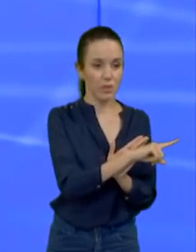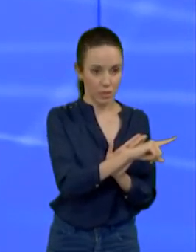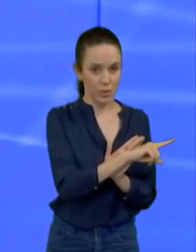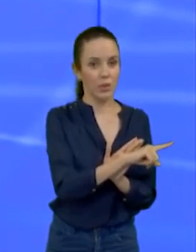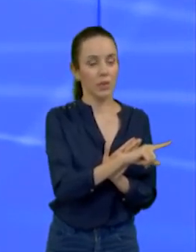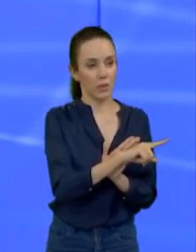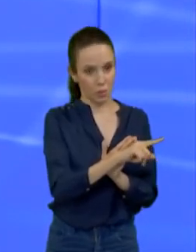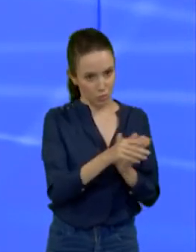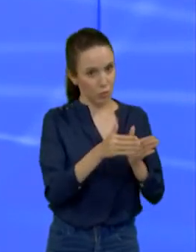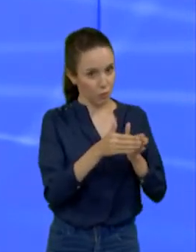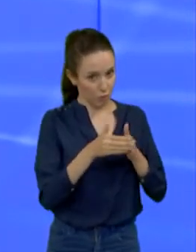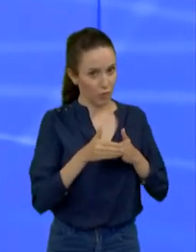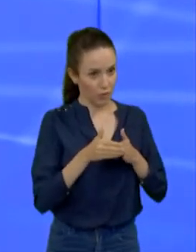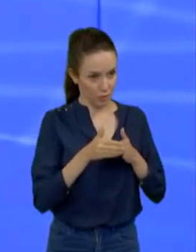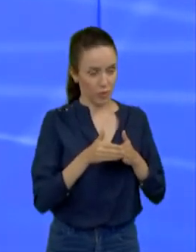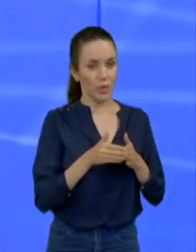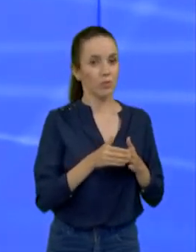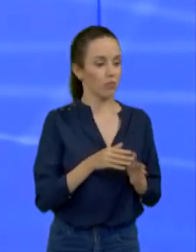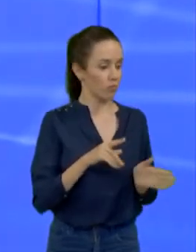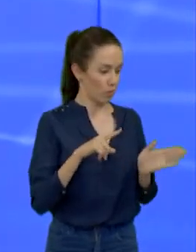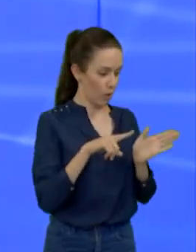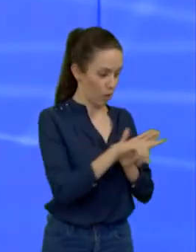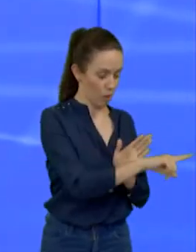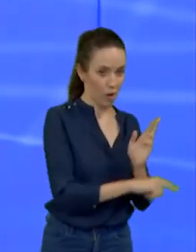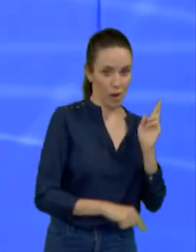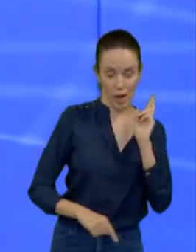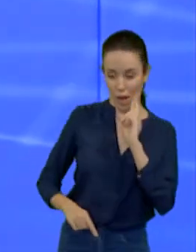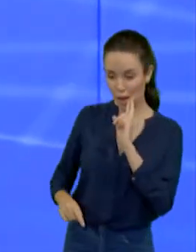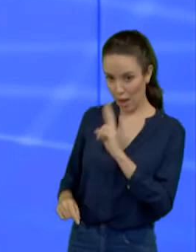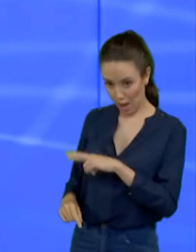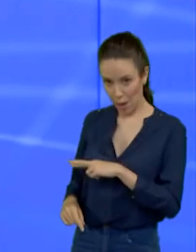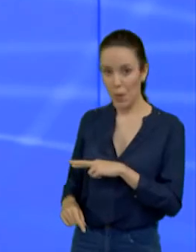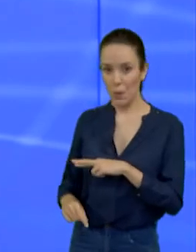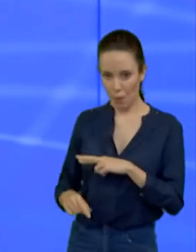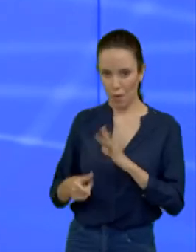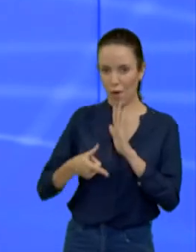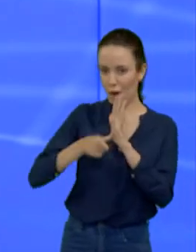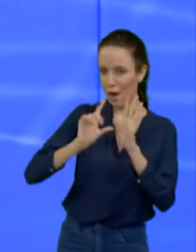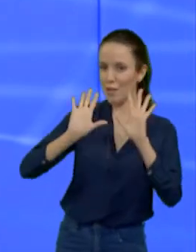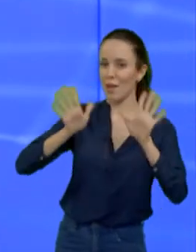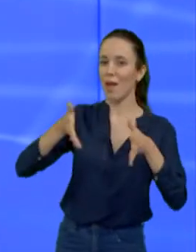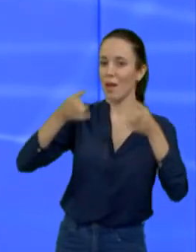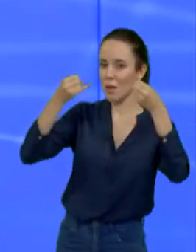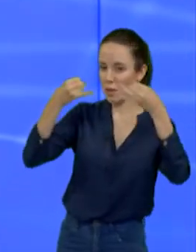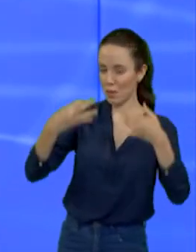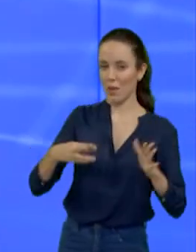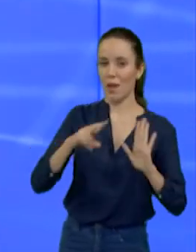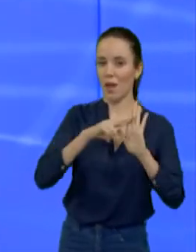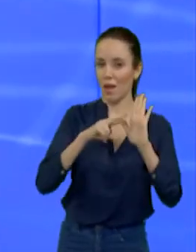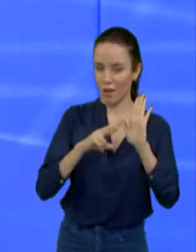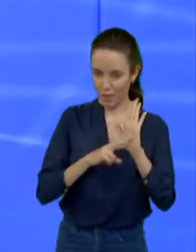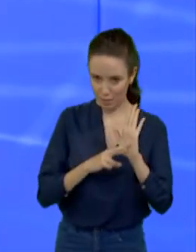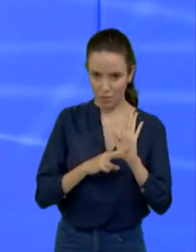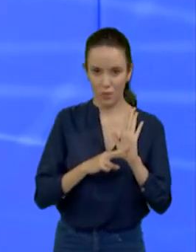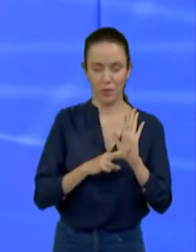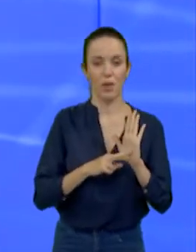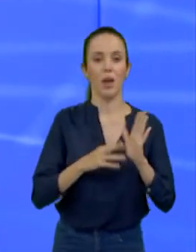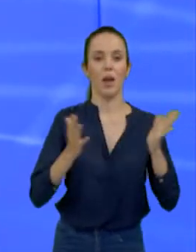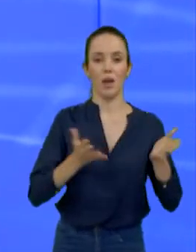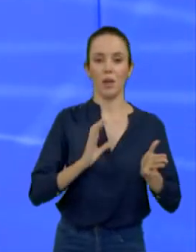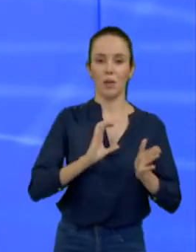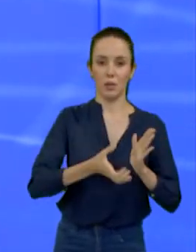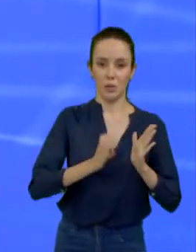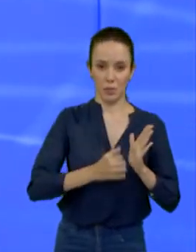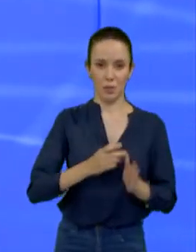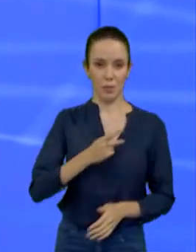todos perguntam e todos respondem uma vez no bloco conforme acordado previamente. Candidato Sombra do PTC, o